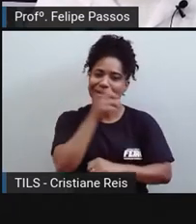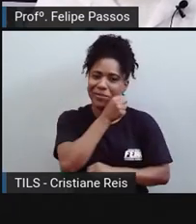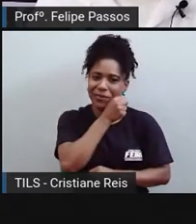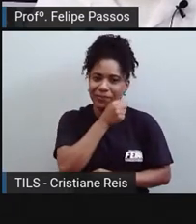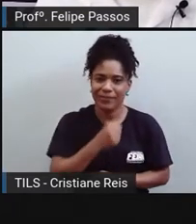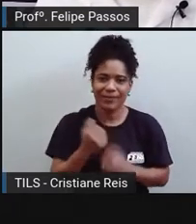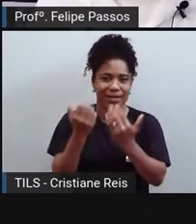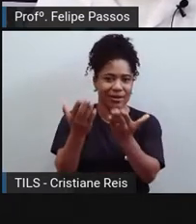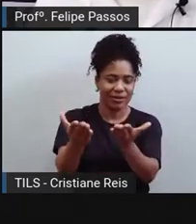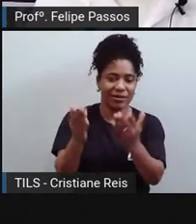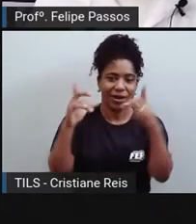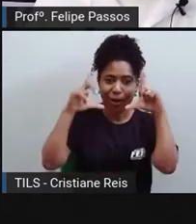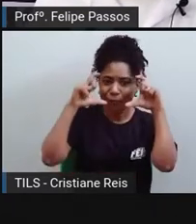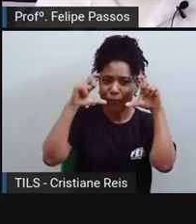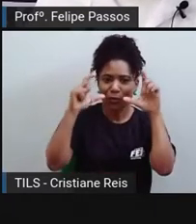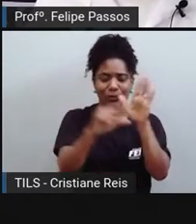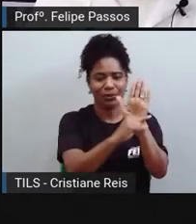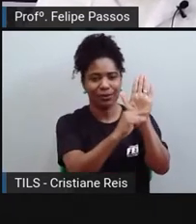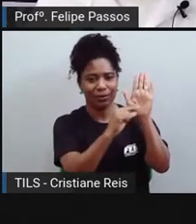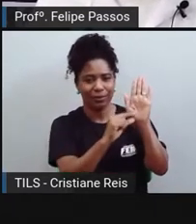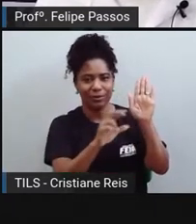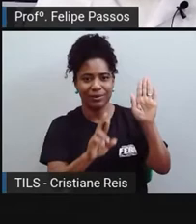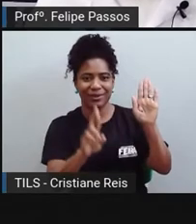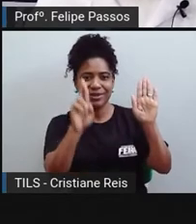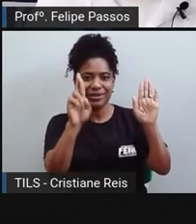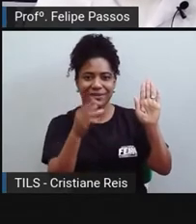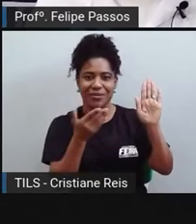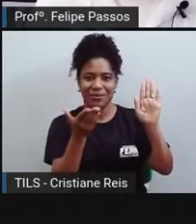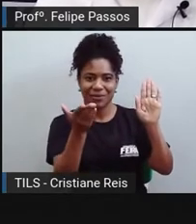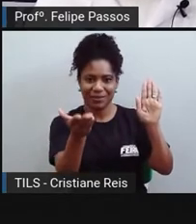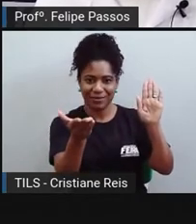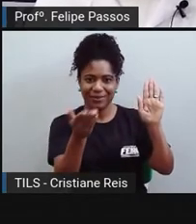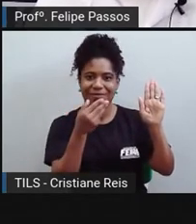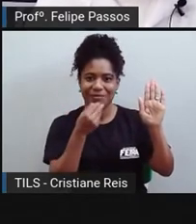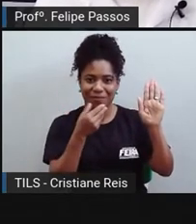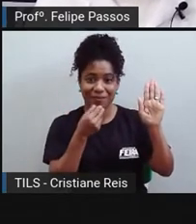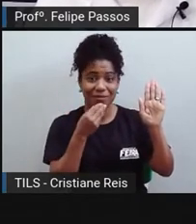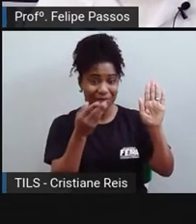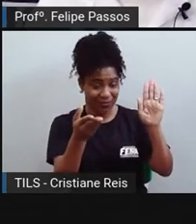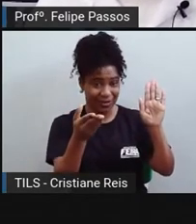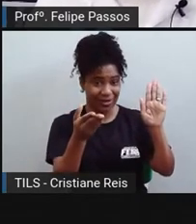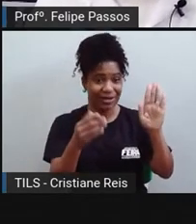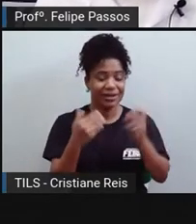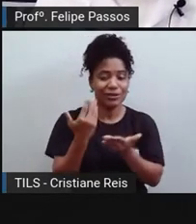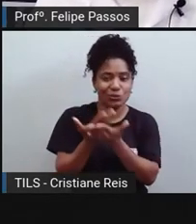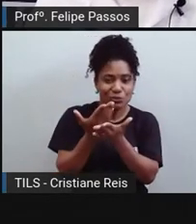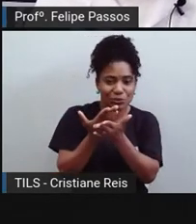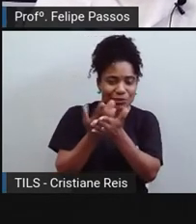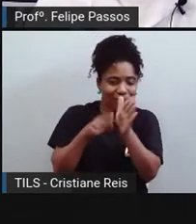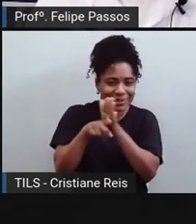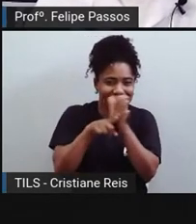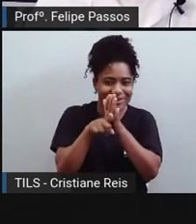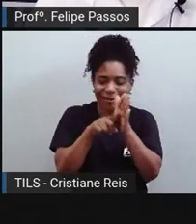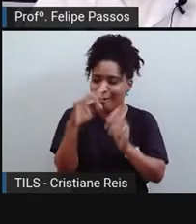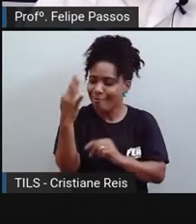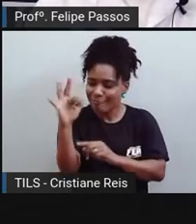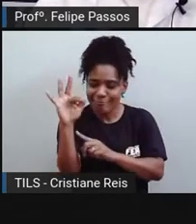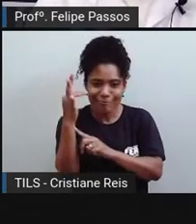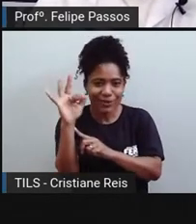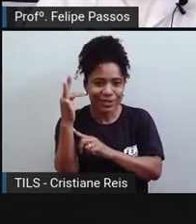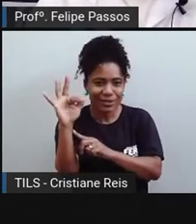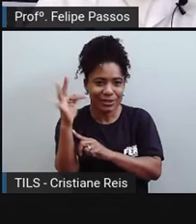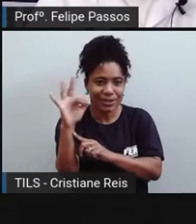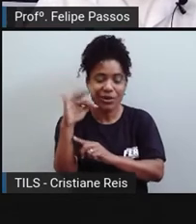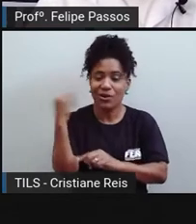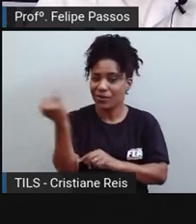Nikolai Tesla. Tesla, ele foi um físico super importante nesse processo aí, muito do que a